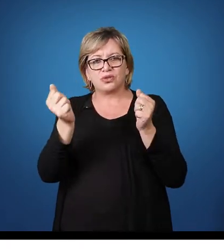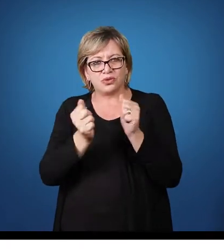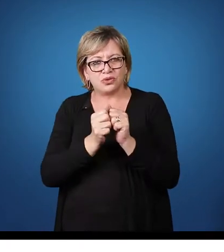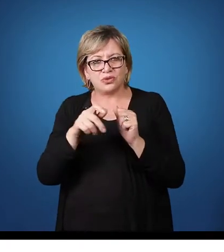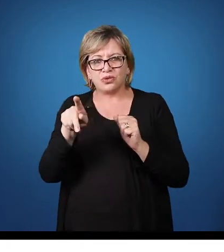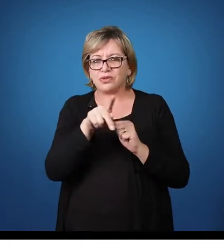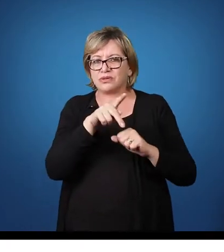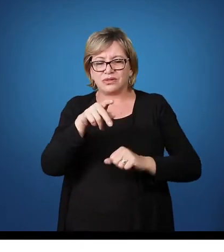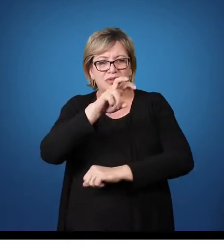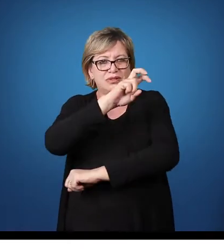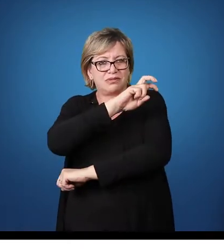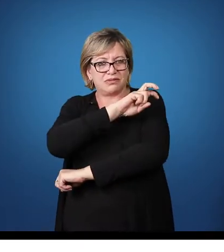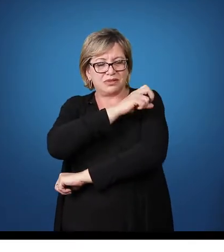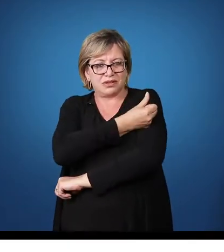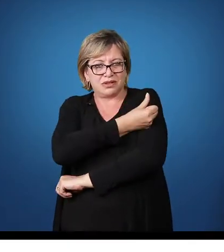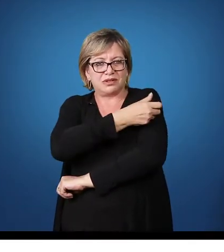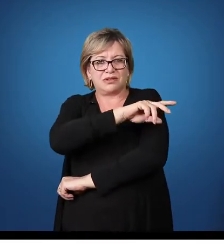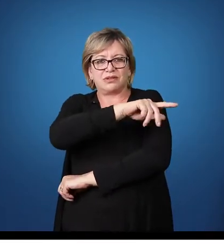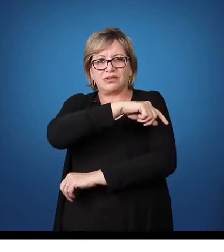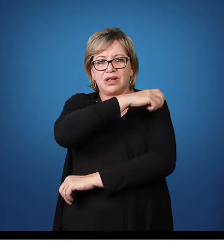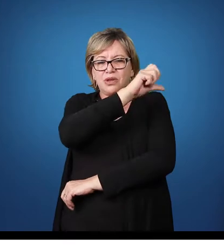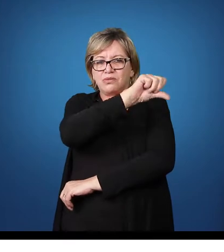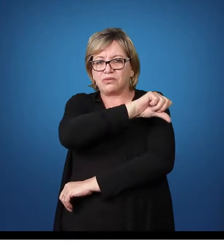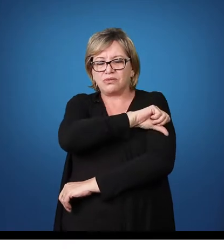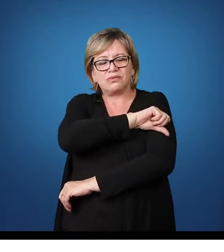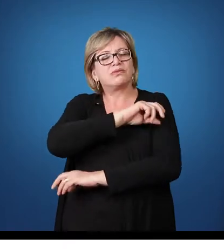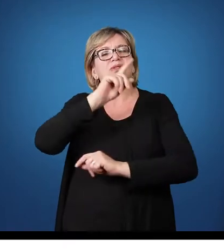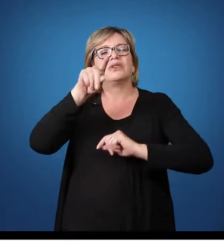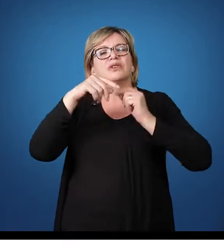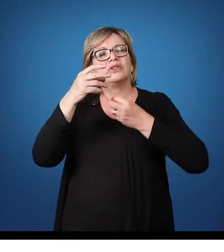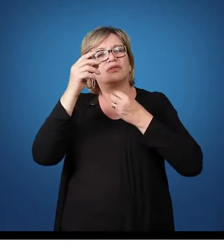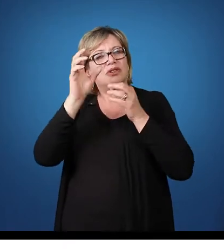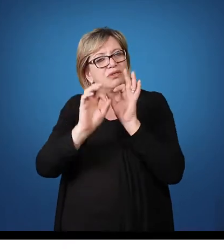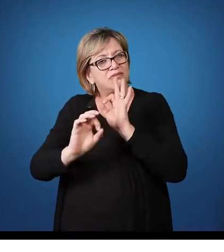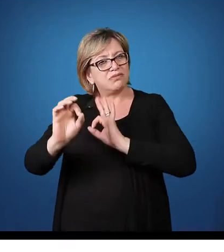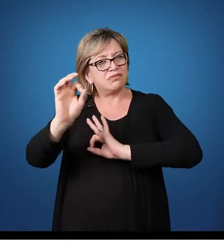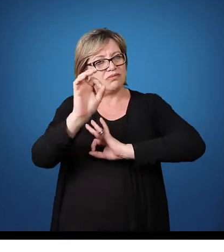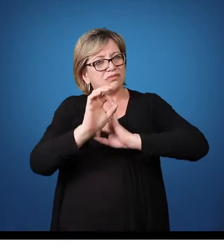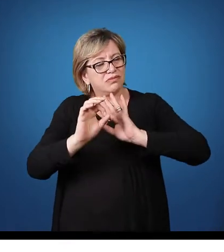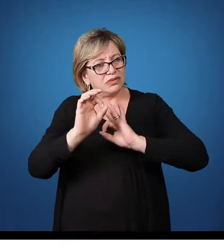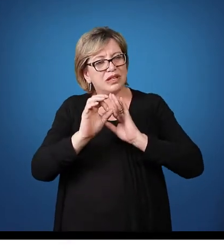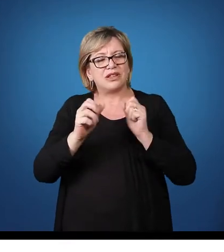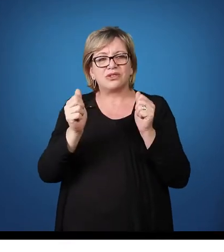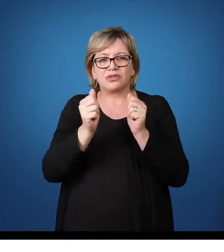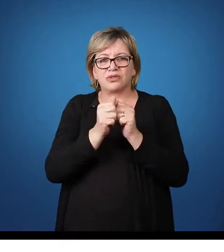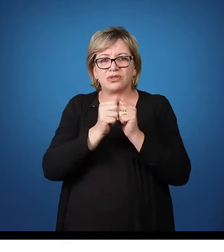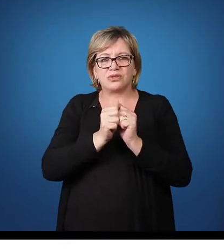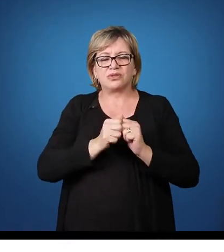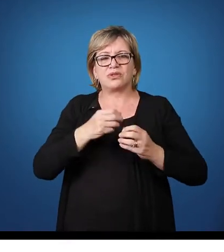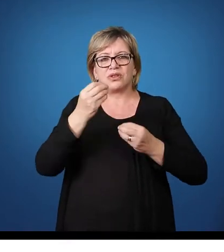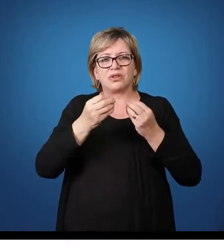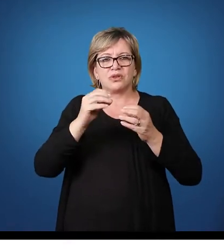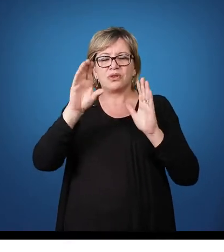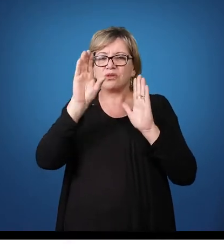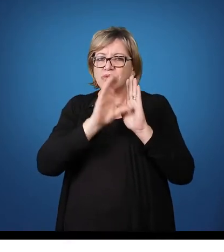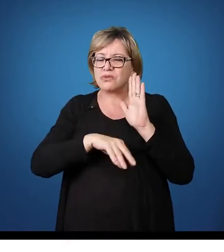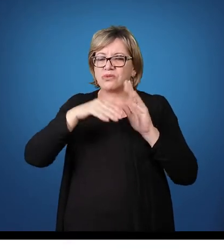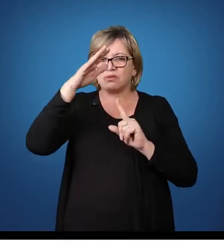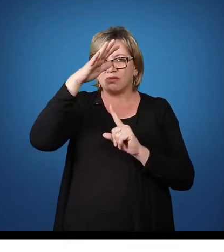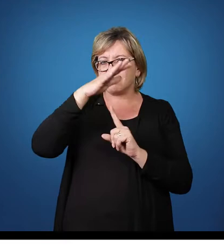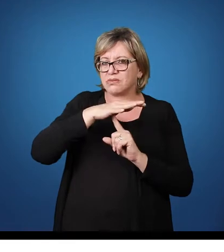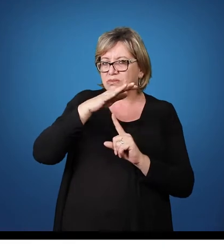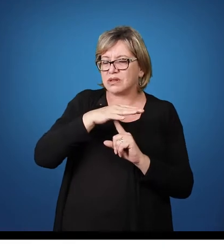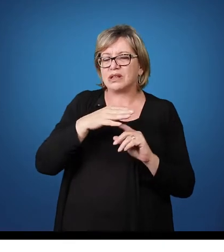e essas fichas foram elaboradas a partir da base comum do currículo, do Paralá, que a gente